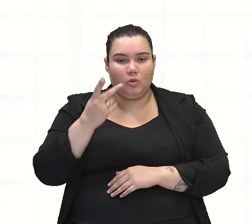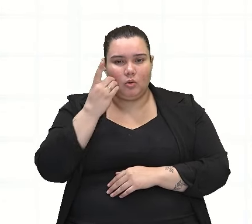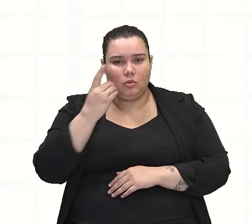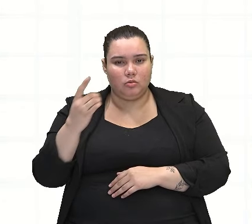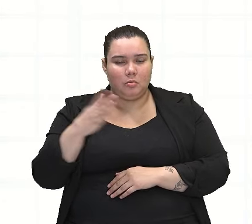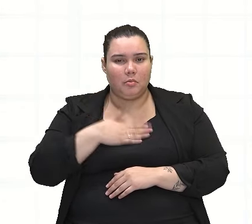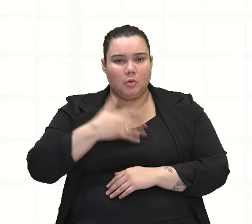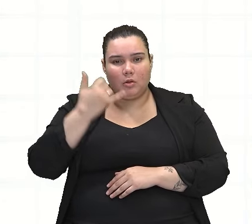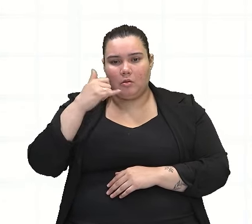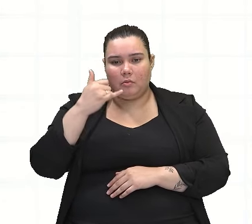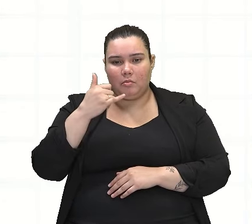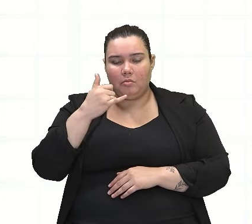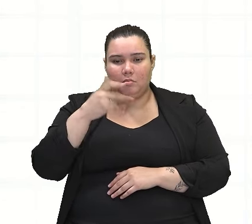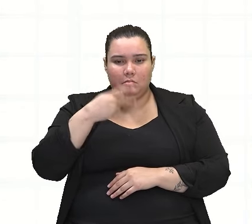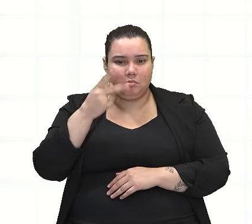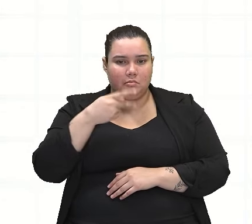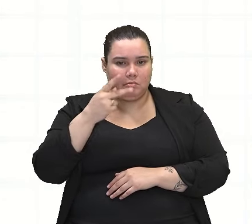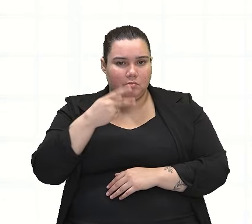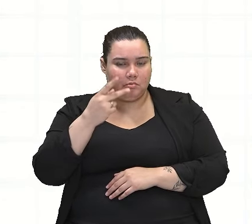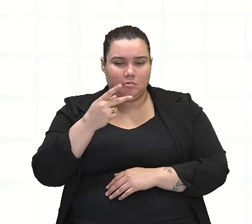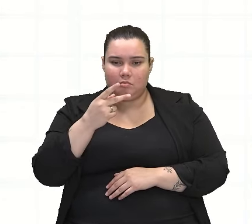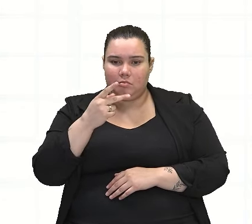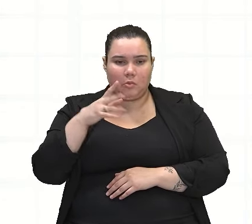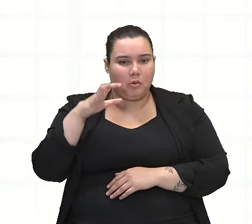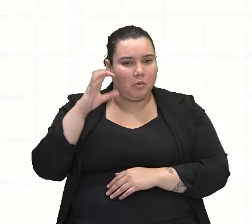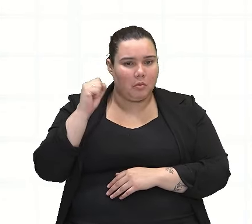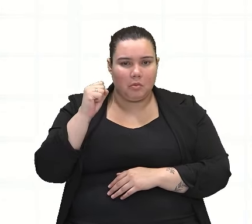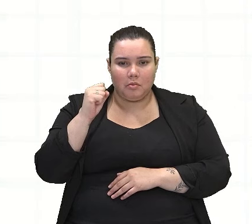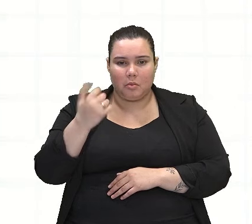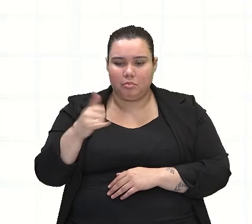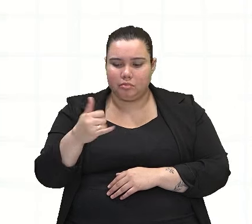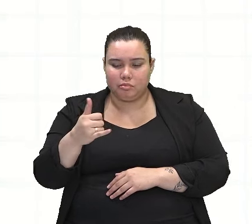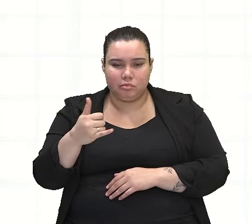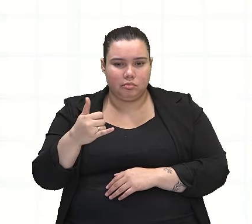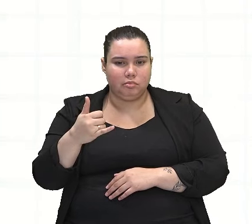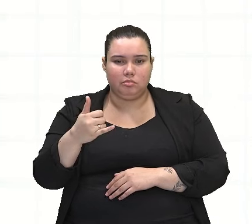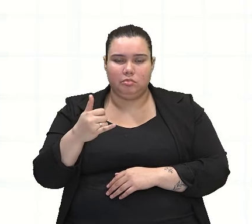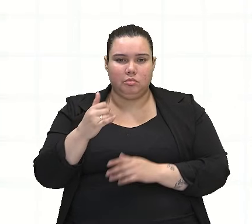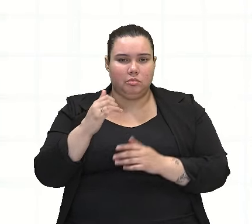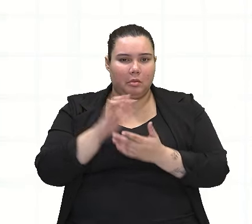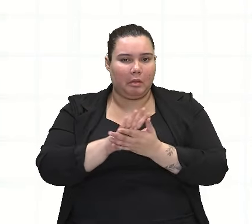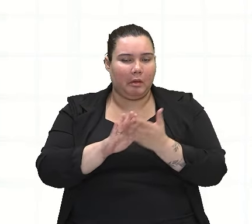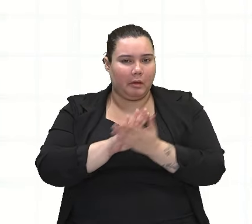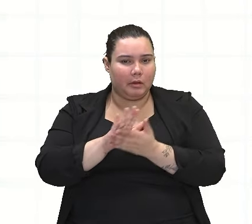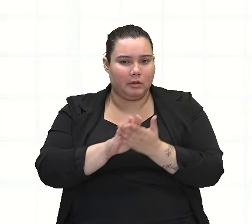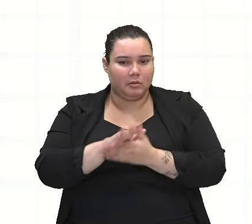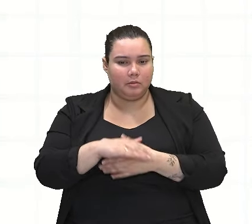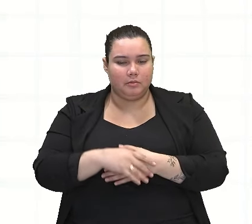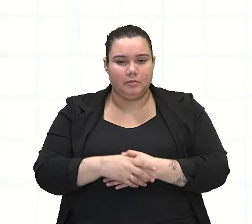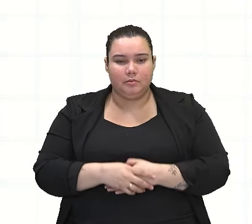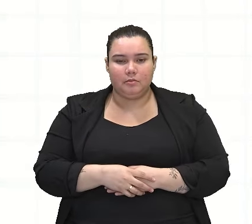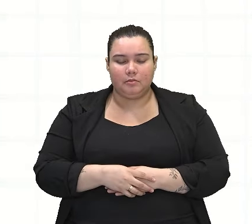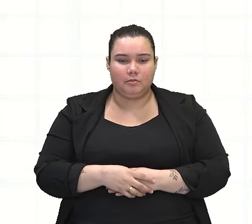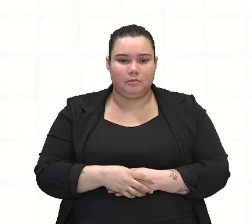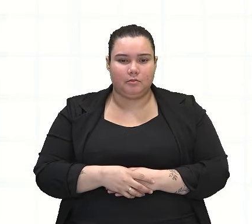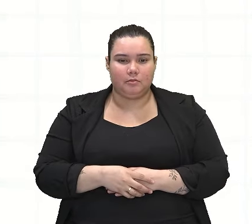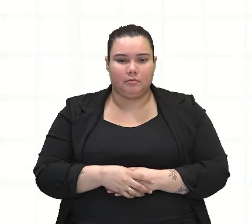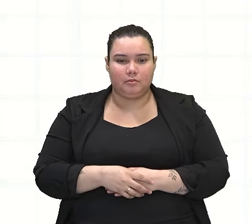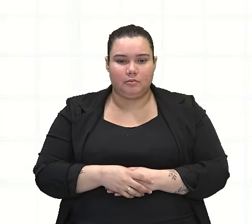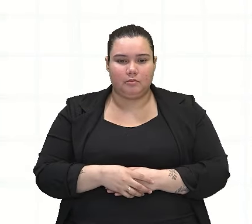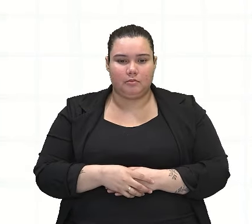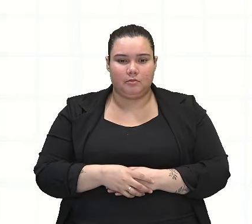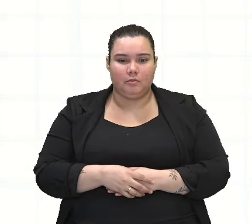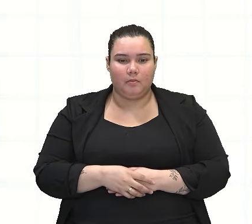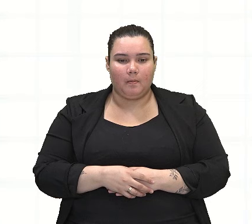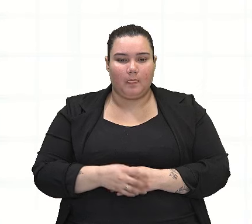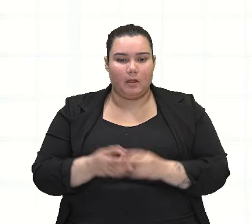telefone não fala, nem ouve, nem toca, nem turge, nem murge. Então, observem aqui que